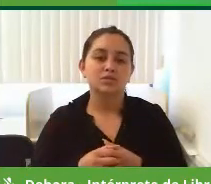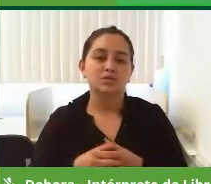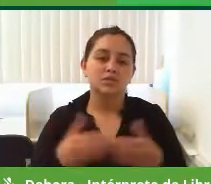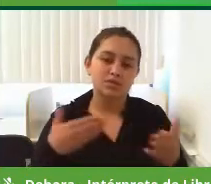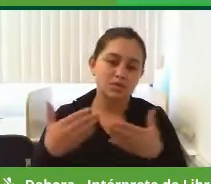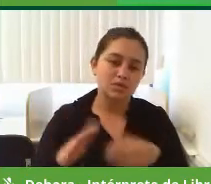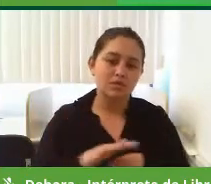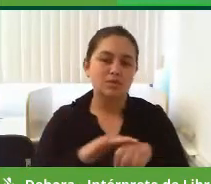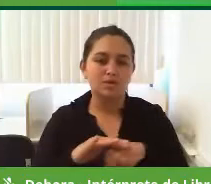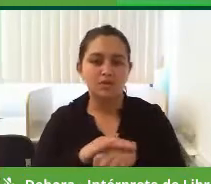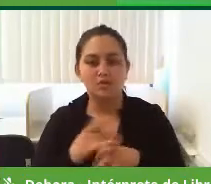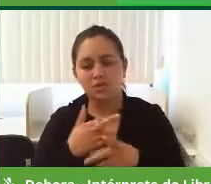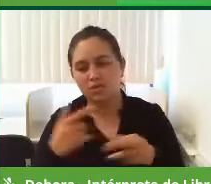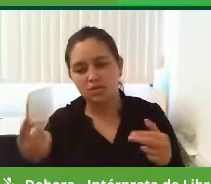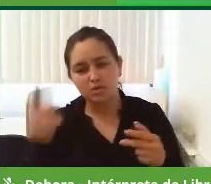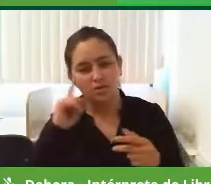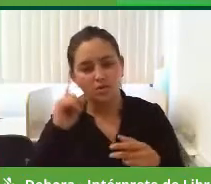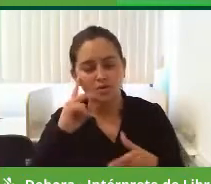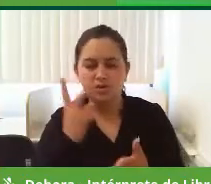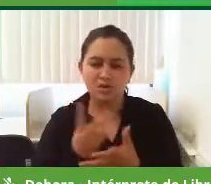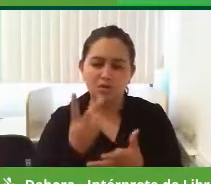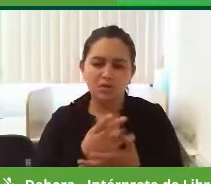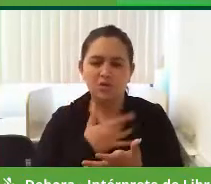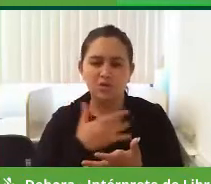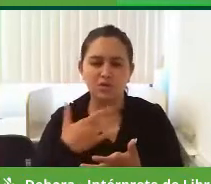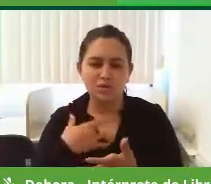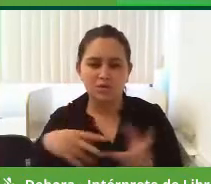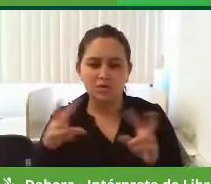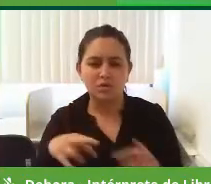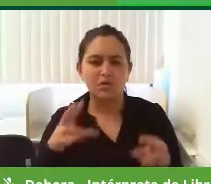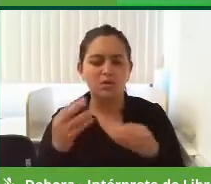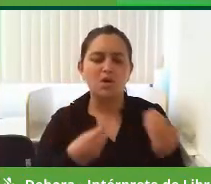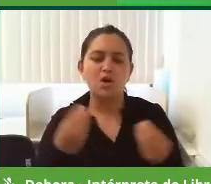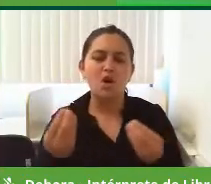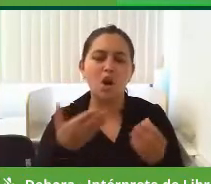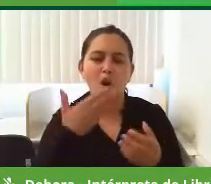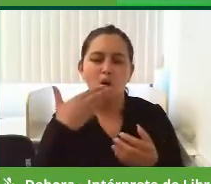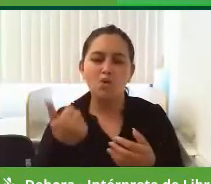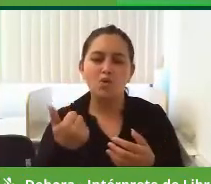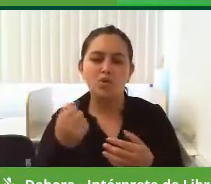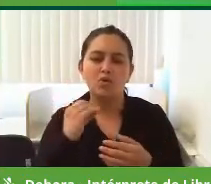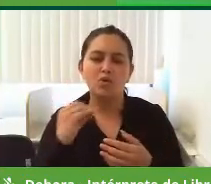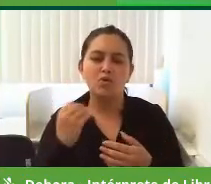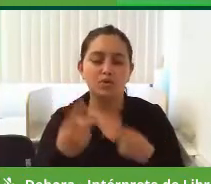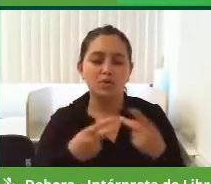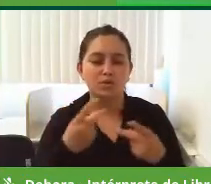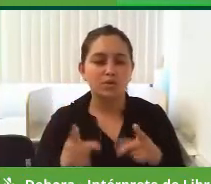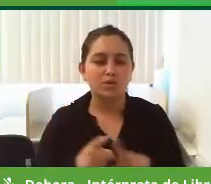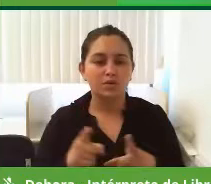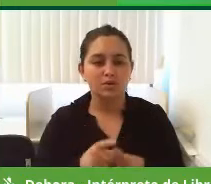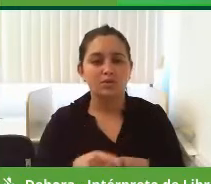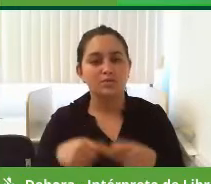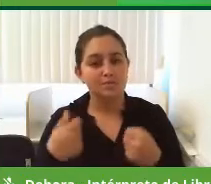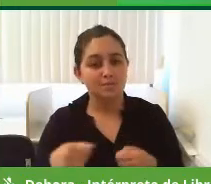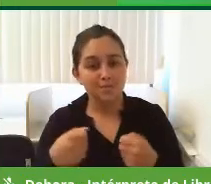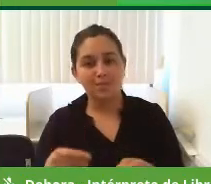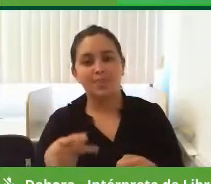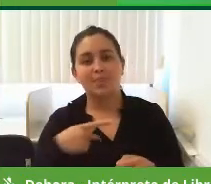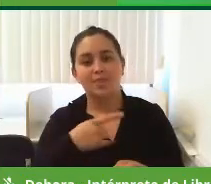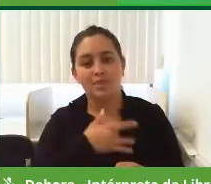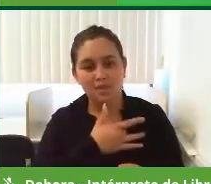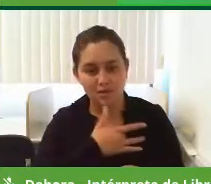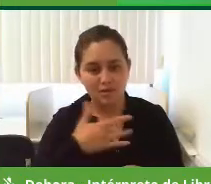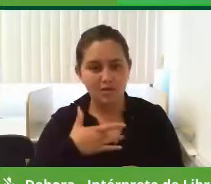discutindo todos os dias a questão da saúde para nós ver como é que vamos melhorar, eu quero dizer que a Xeram tem que ter um posto de saúde lá